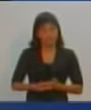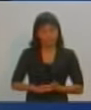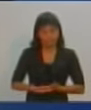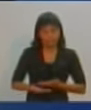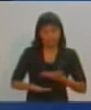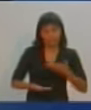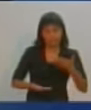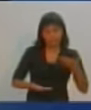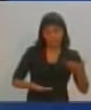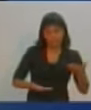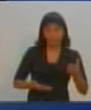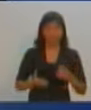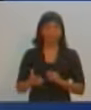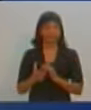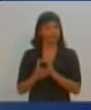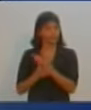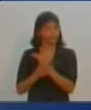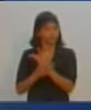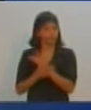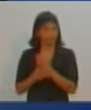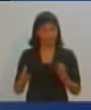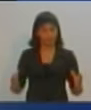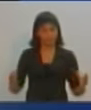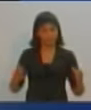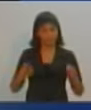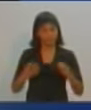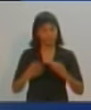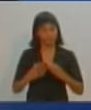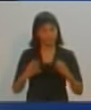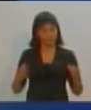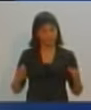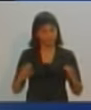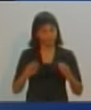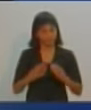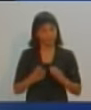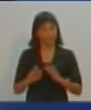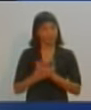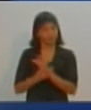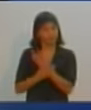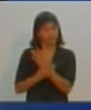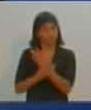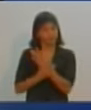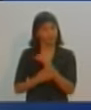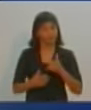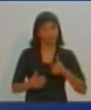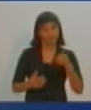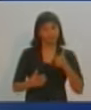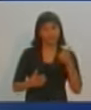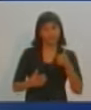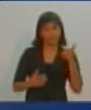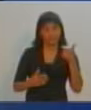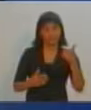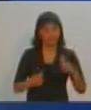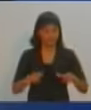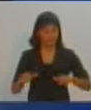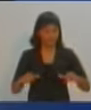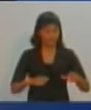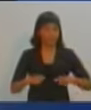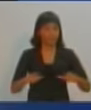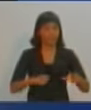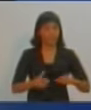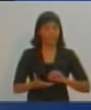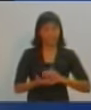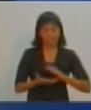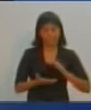aí nós garantimos. Vamos fazer um plano de incentivo fiscal, além de buscar parcerias juntamente com a Secretaria do Emprego e do Trabalho, para